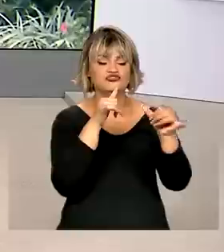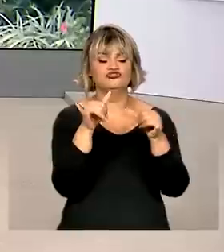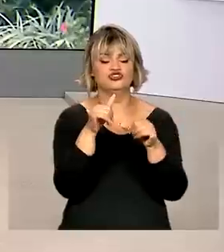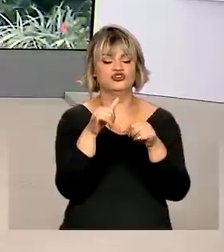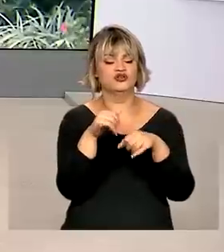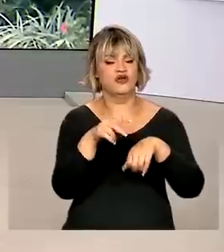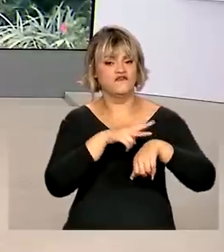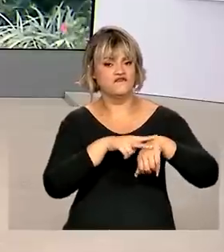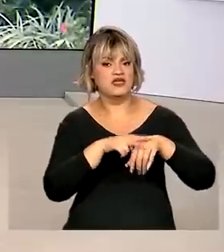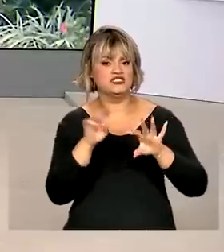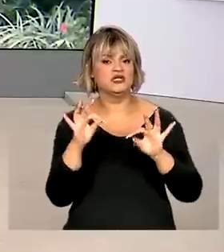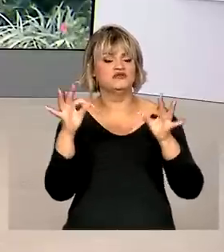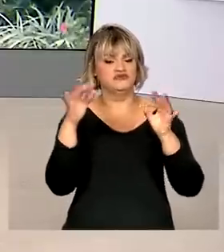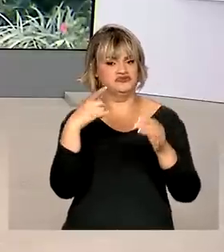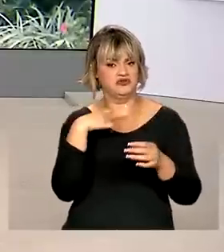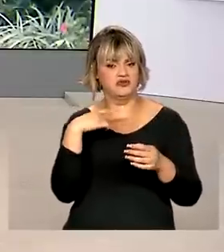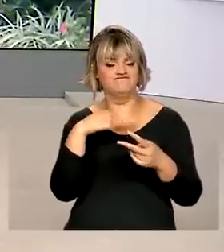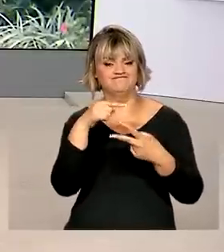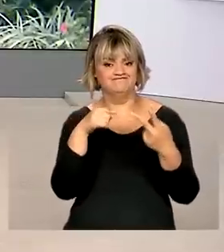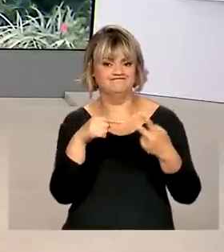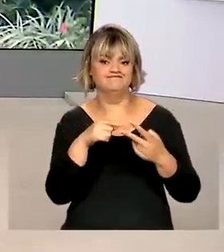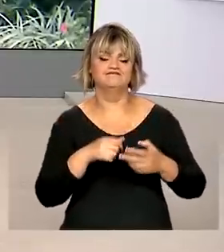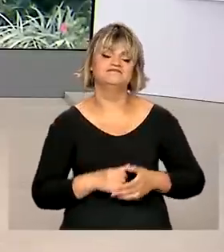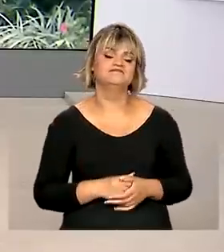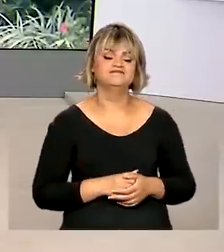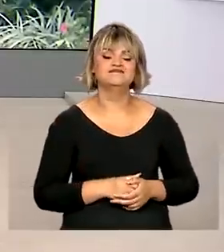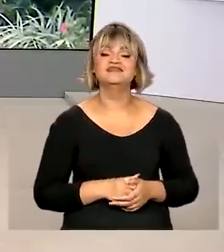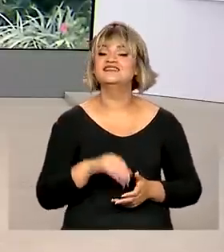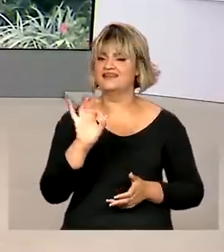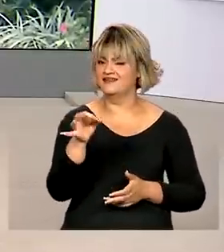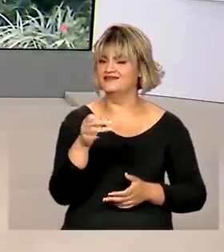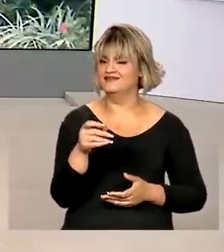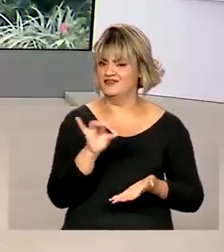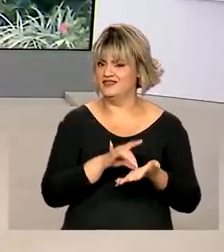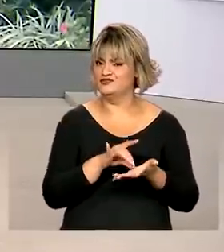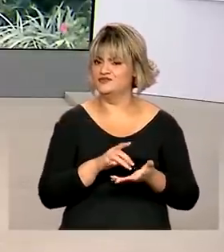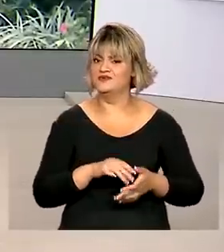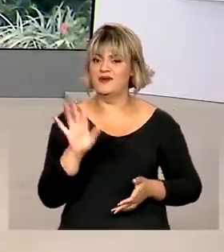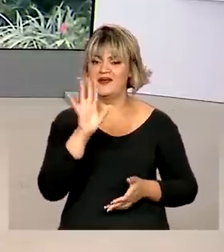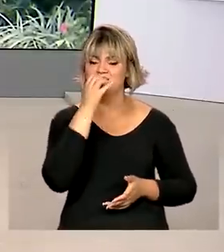o exemplo no uso de tecnologia de preservação ambiental. Não isso, Márcia? Bom dia.